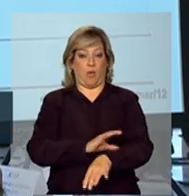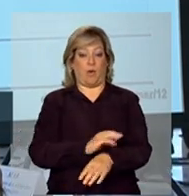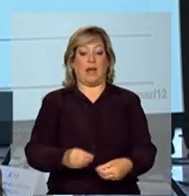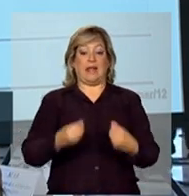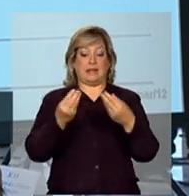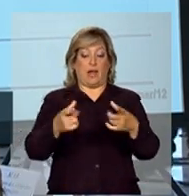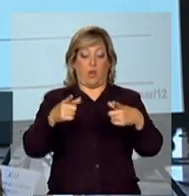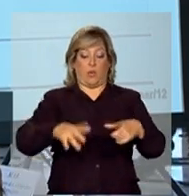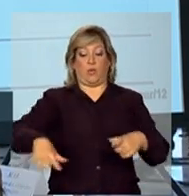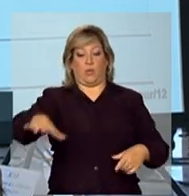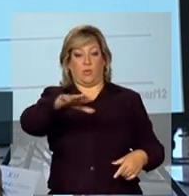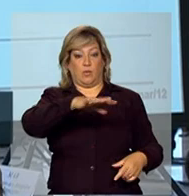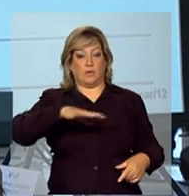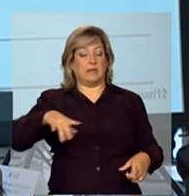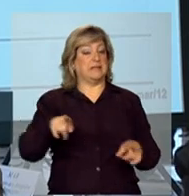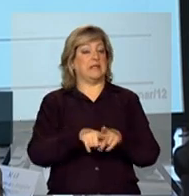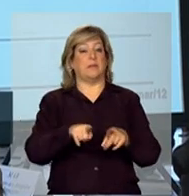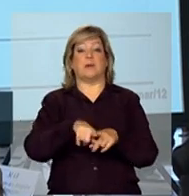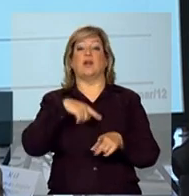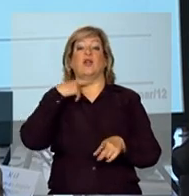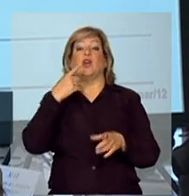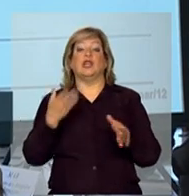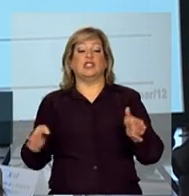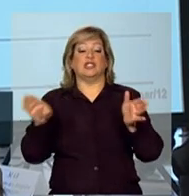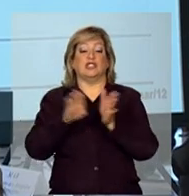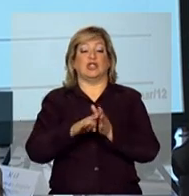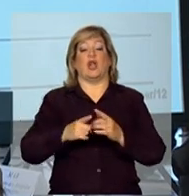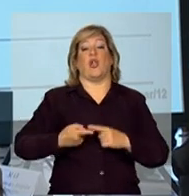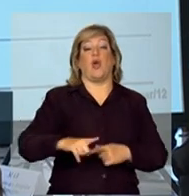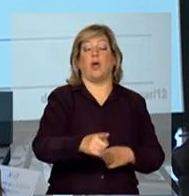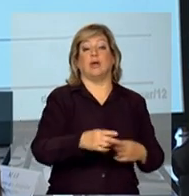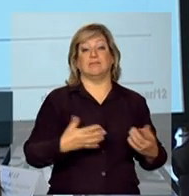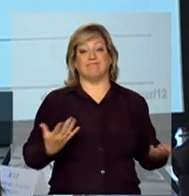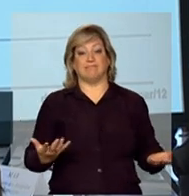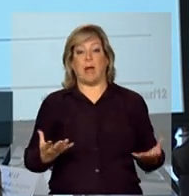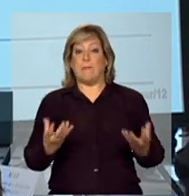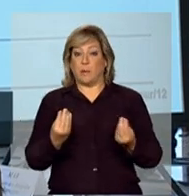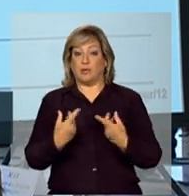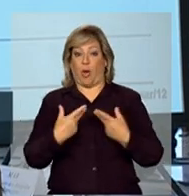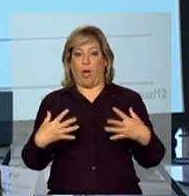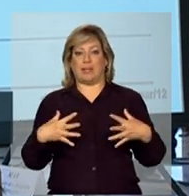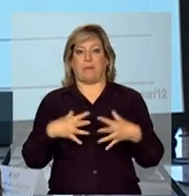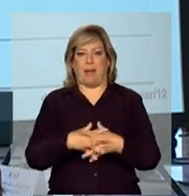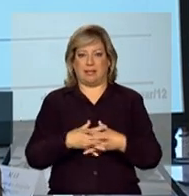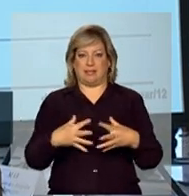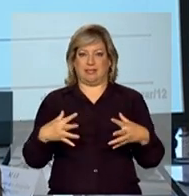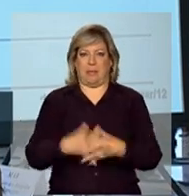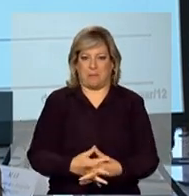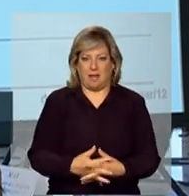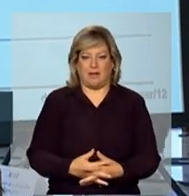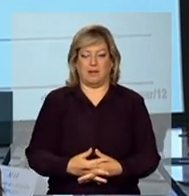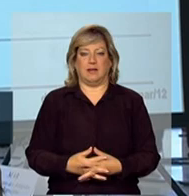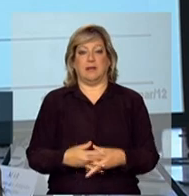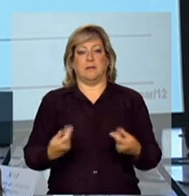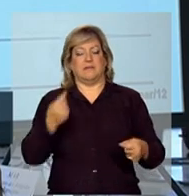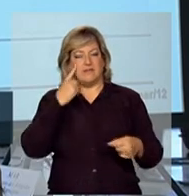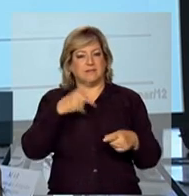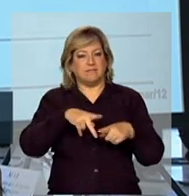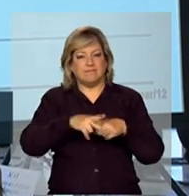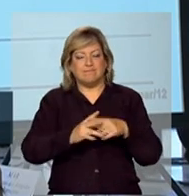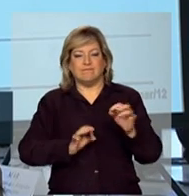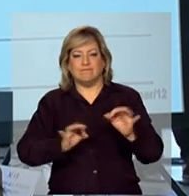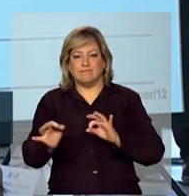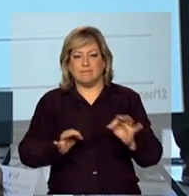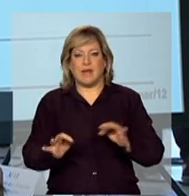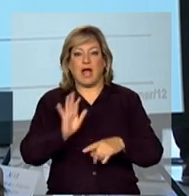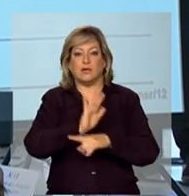uma região que a população também não conseguia chegar. Como criar mecanismos para levar essa população lá? Quer dizer, tem todo um refinamento e uma